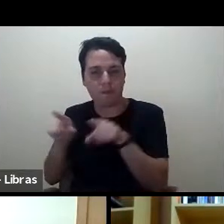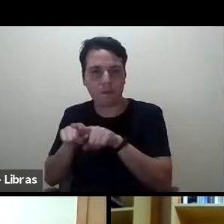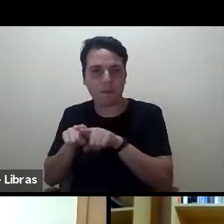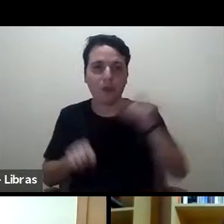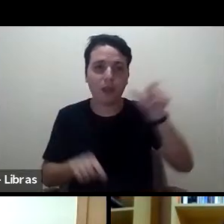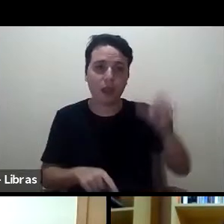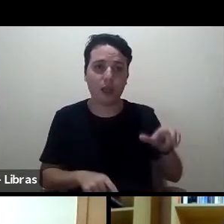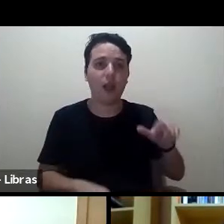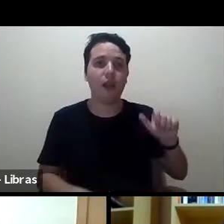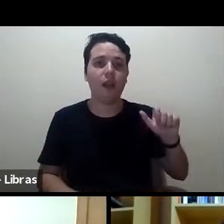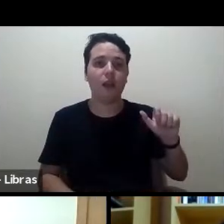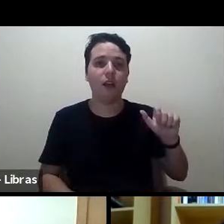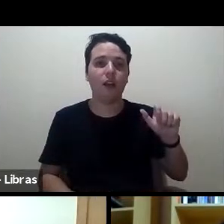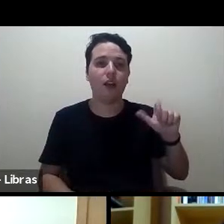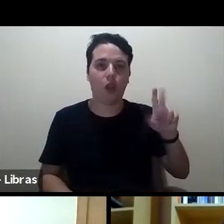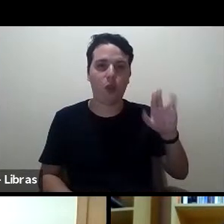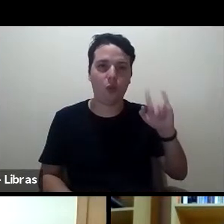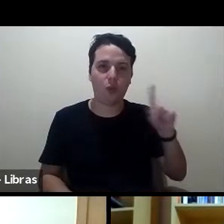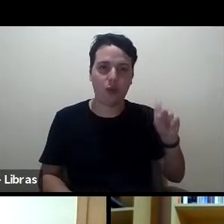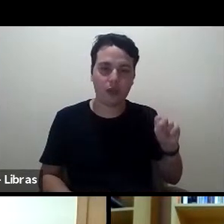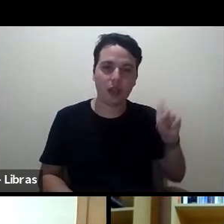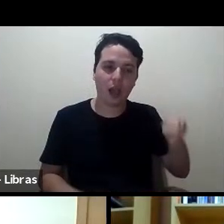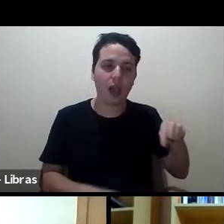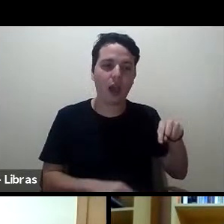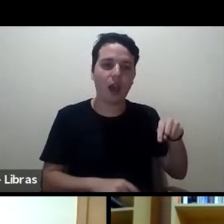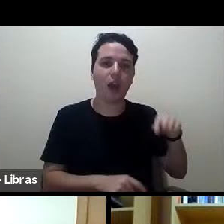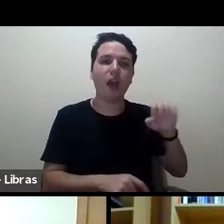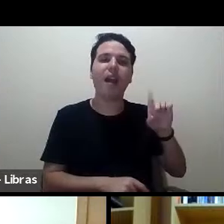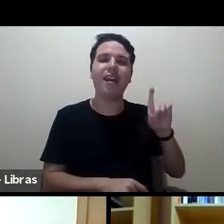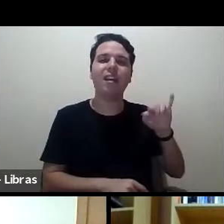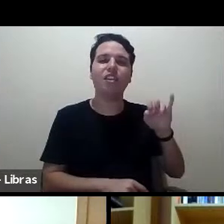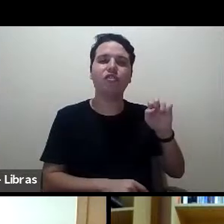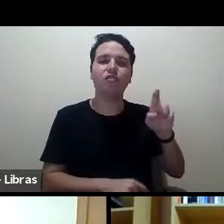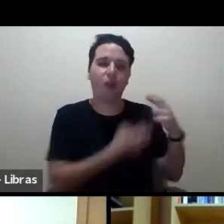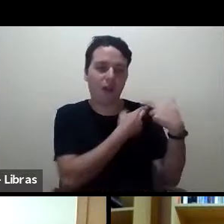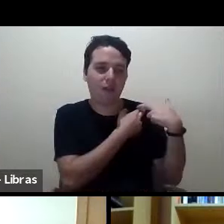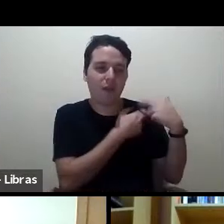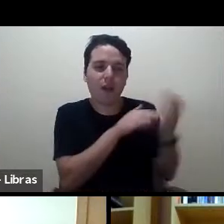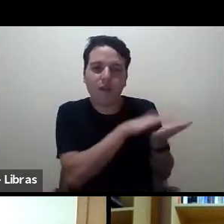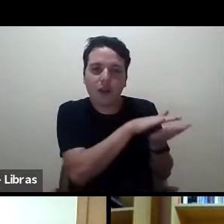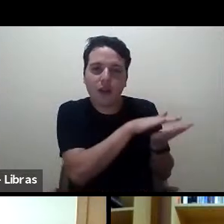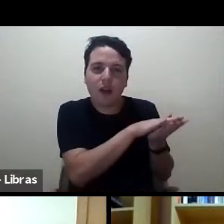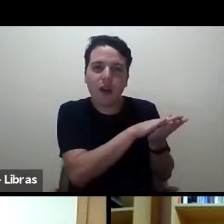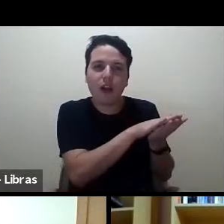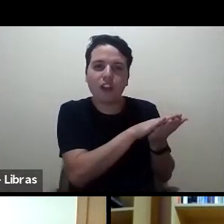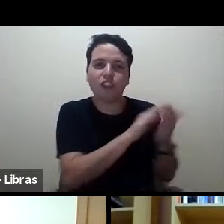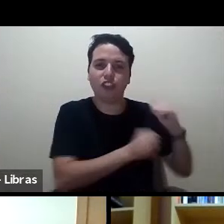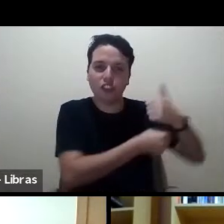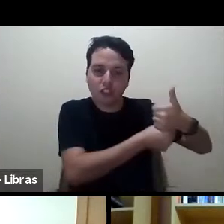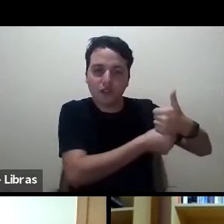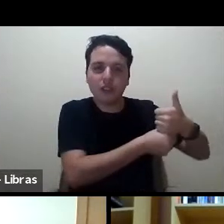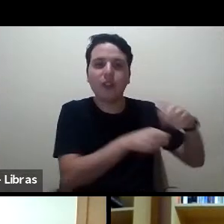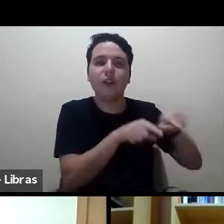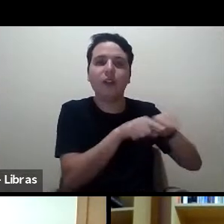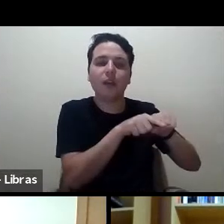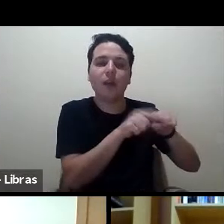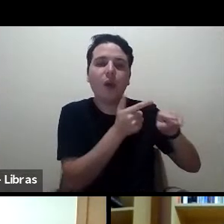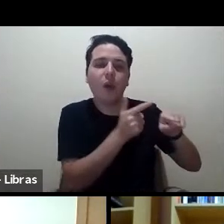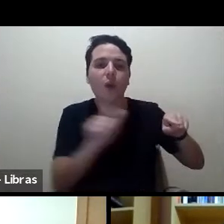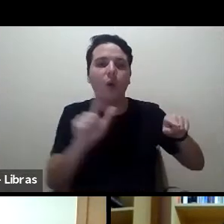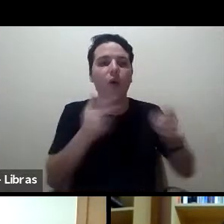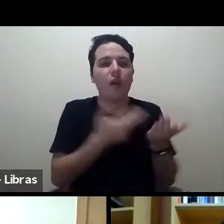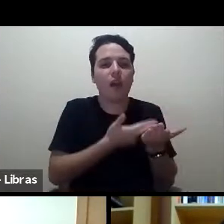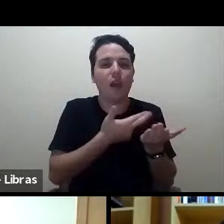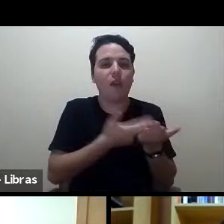editor-chefe da educação em realidade, mas também é editor da Currículo Sem Fronteira, uma revista que